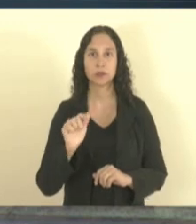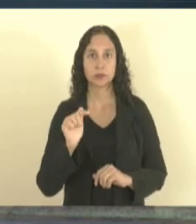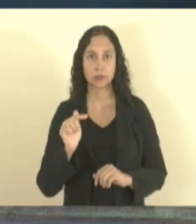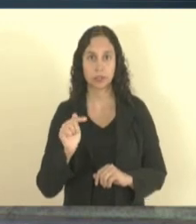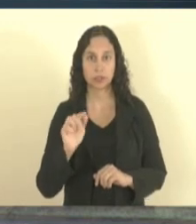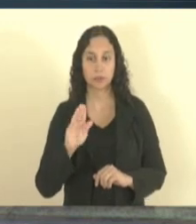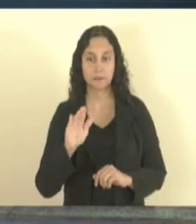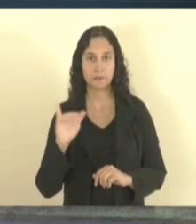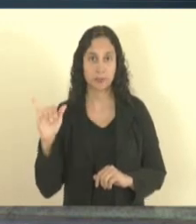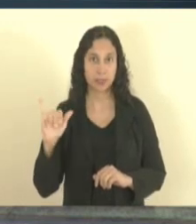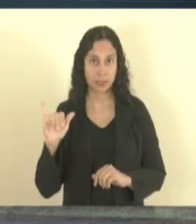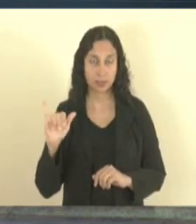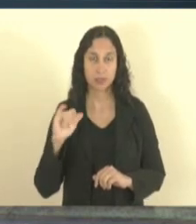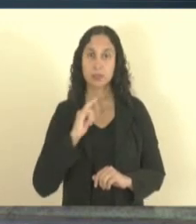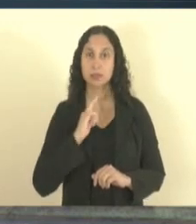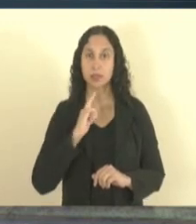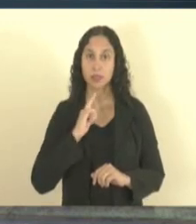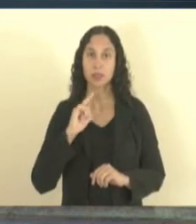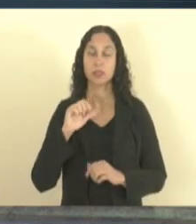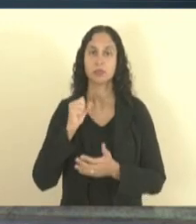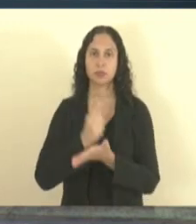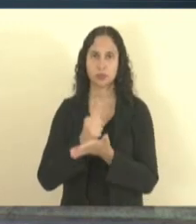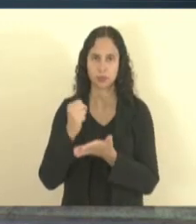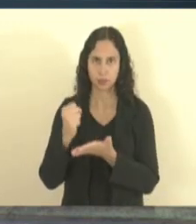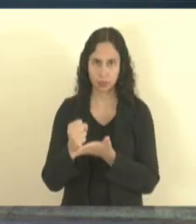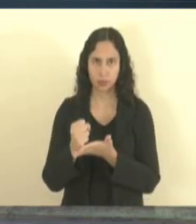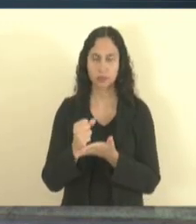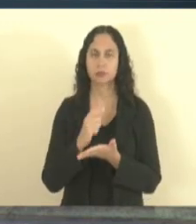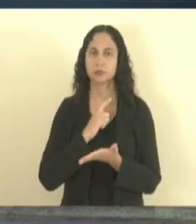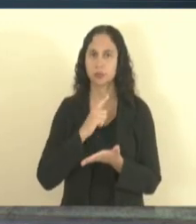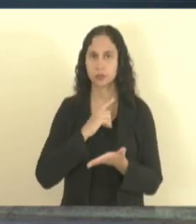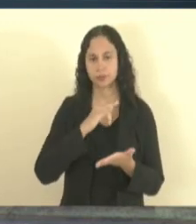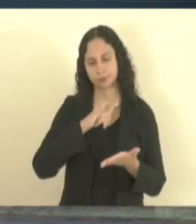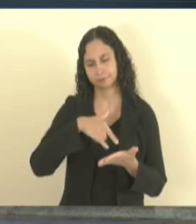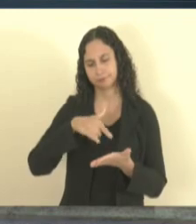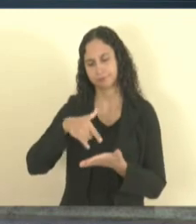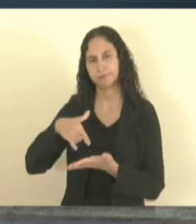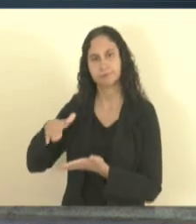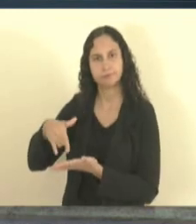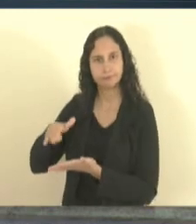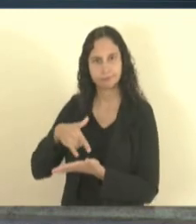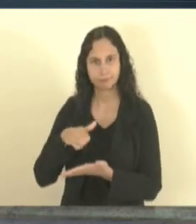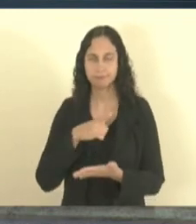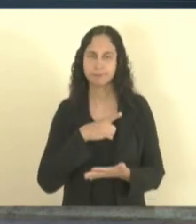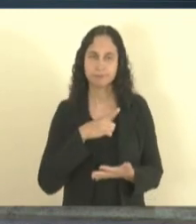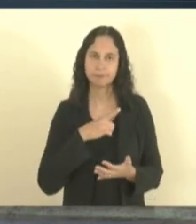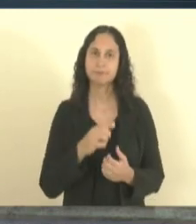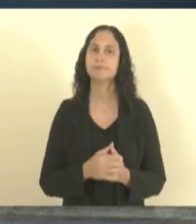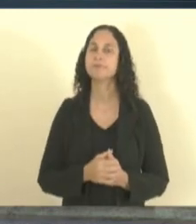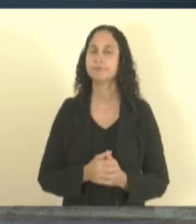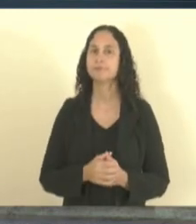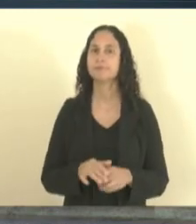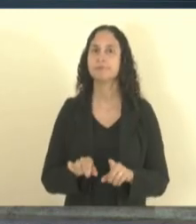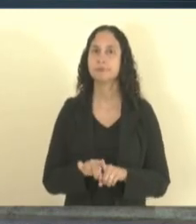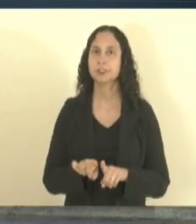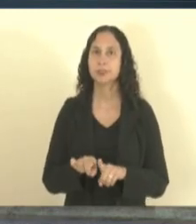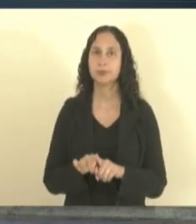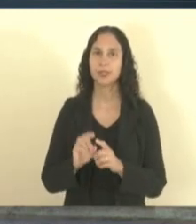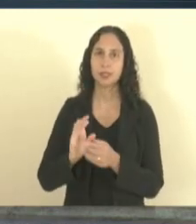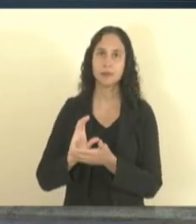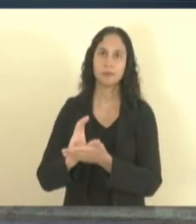de contratação de ativo lá. Recurso